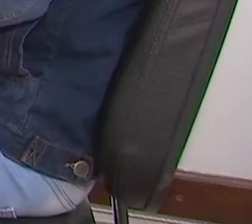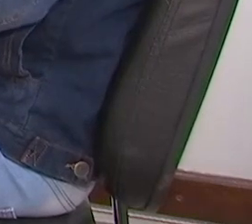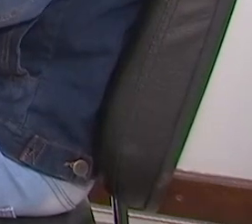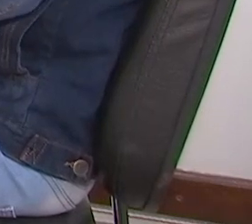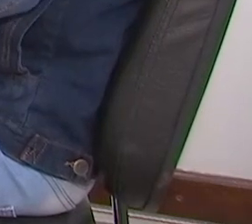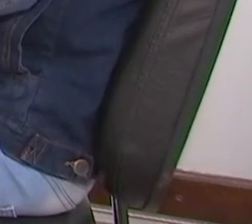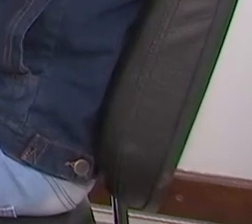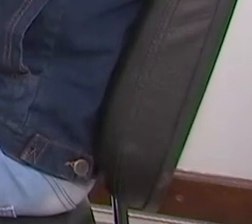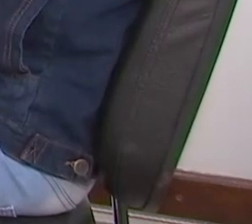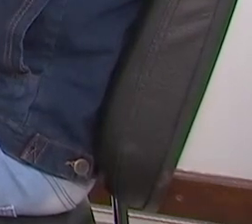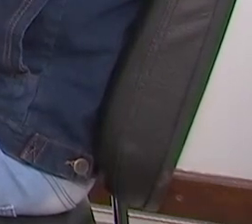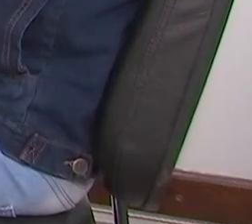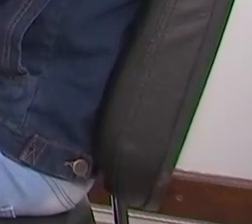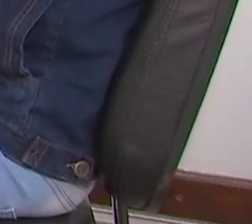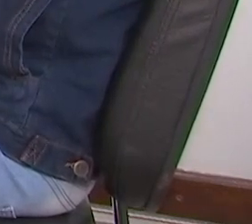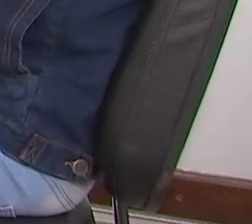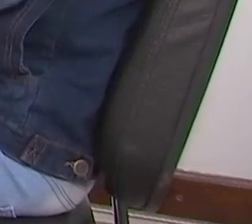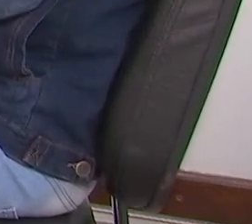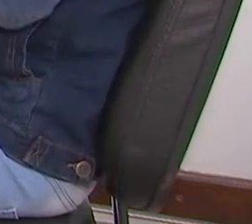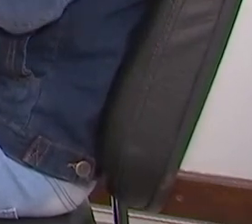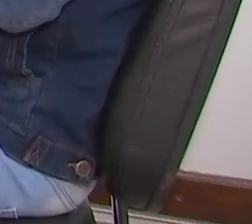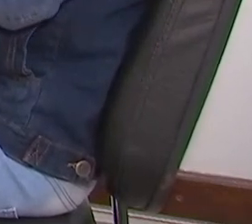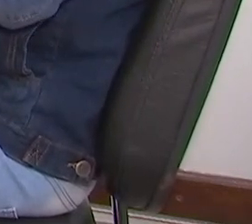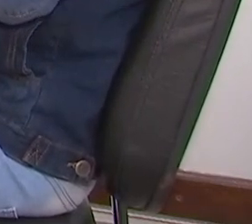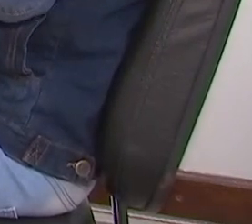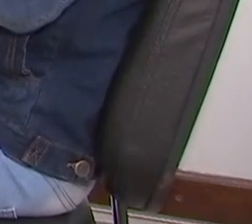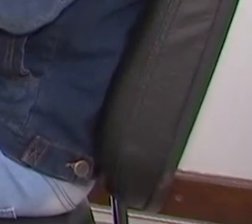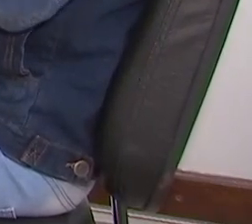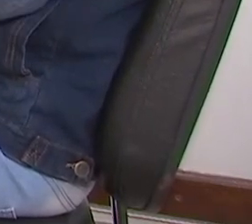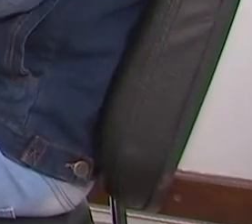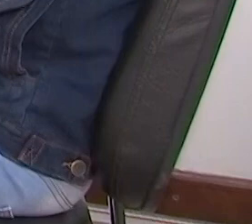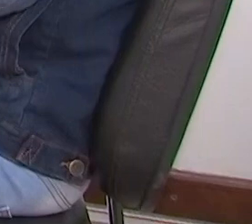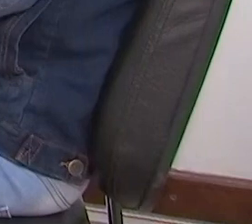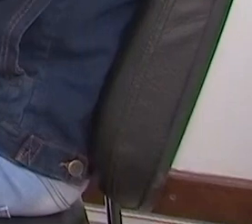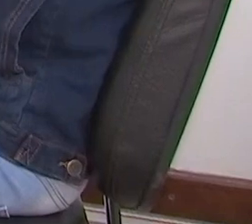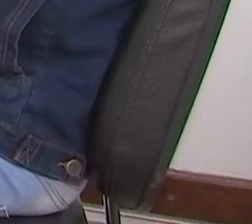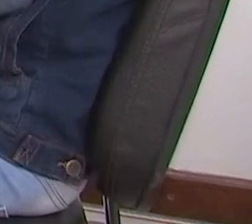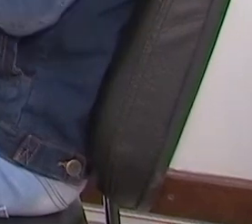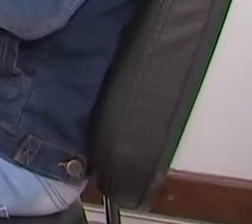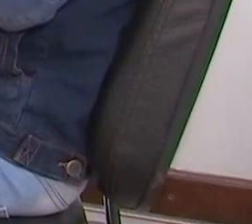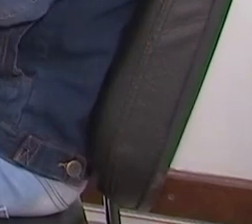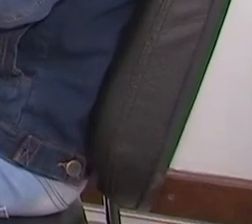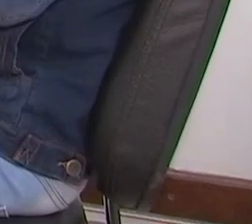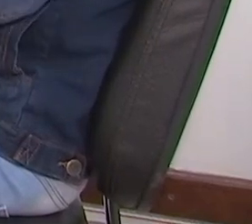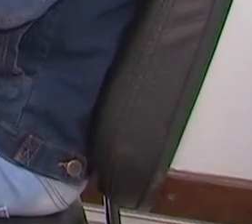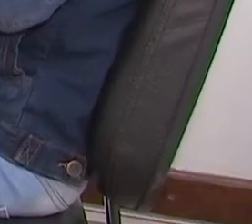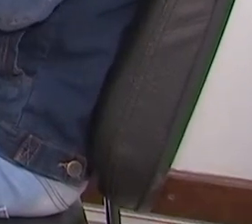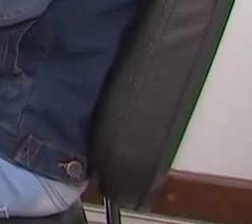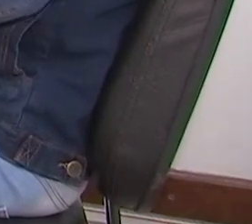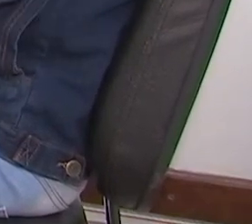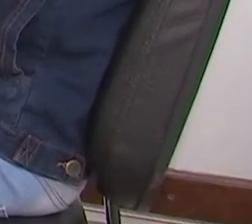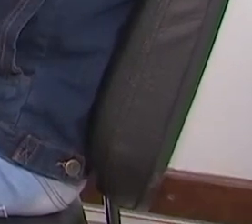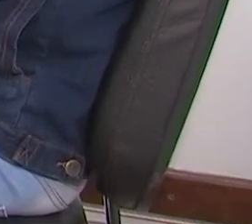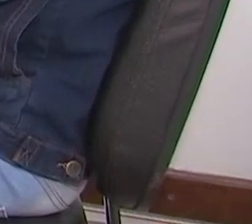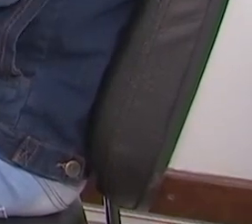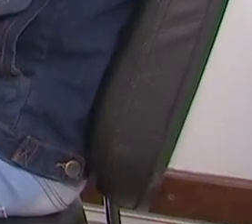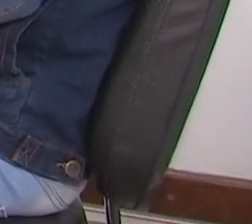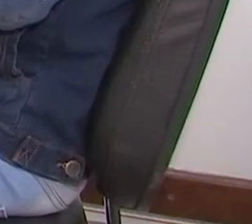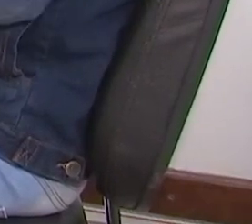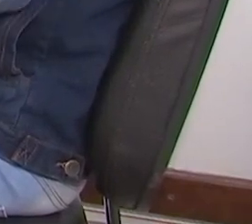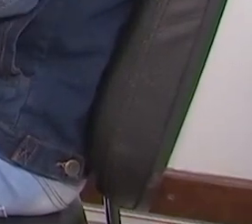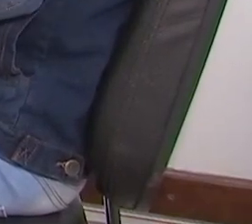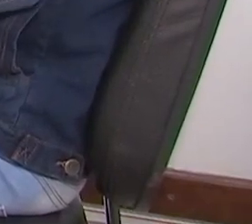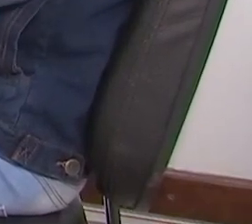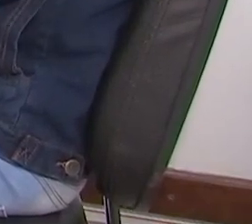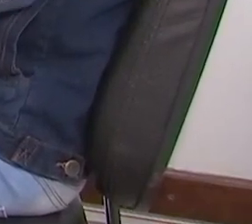Sim, é mais difícil quando não tem ajuda, às vezes as empresas não contratam o intérprete, não entende às vezes o que a gente responde na